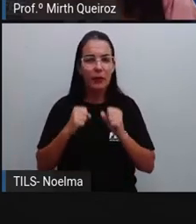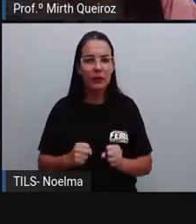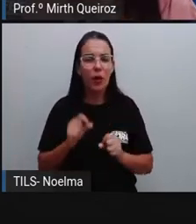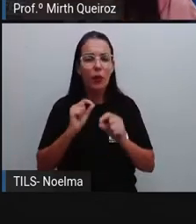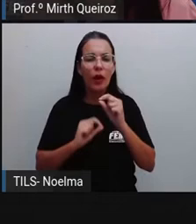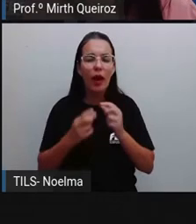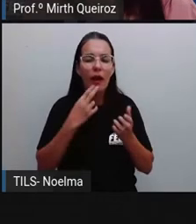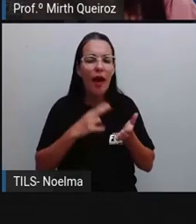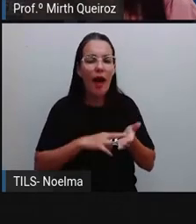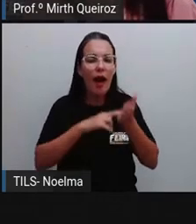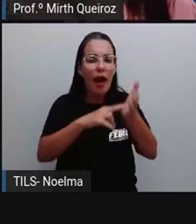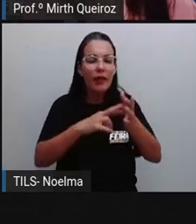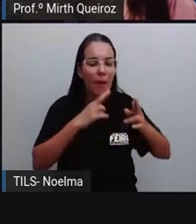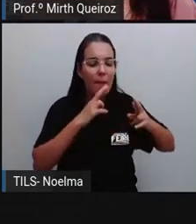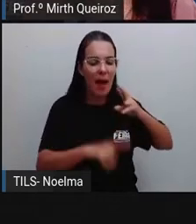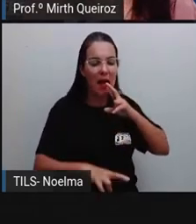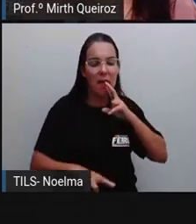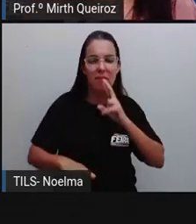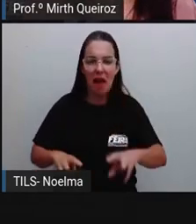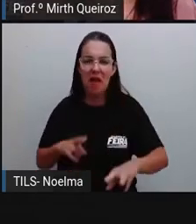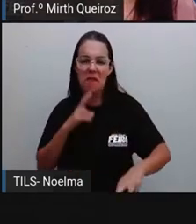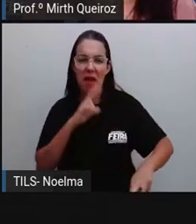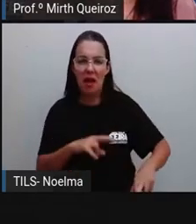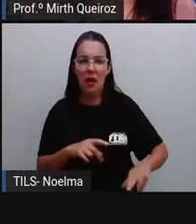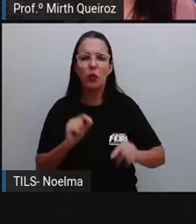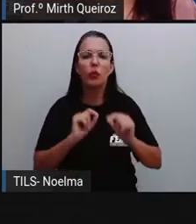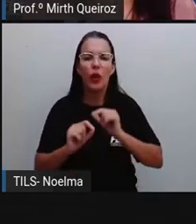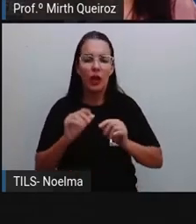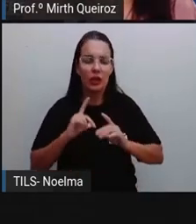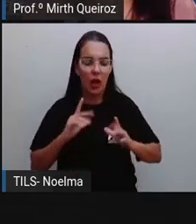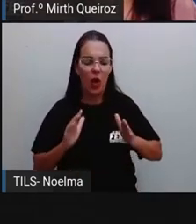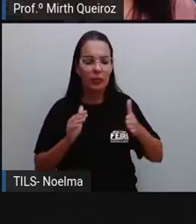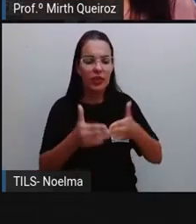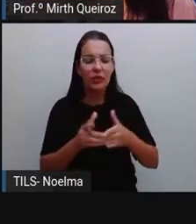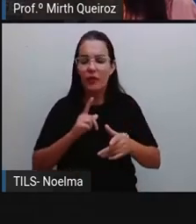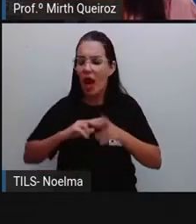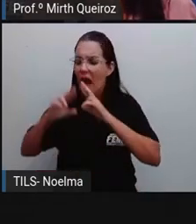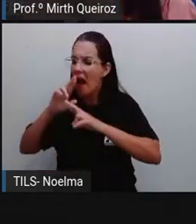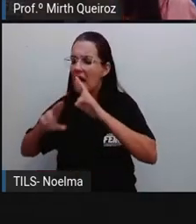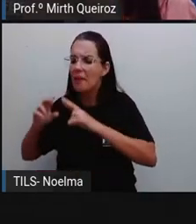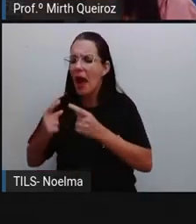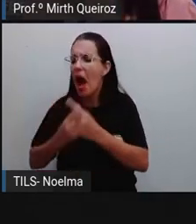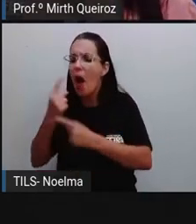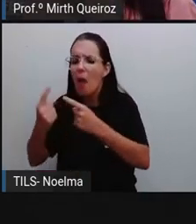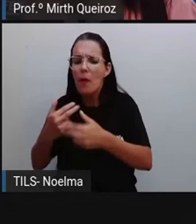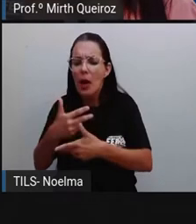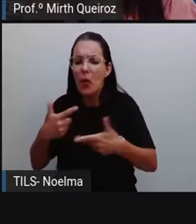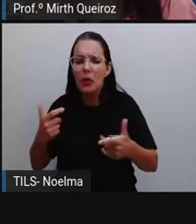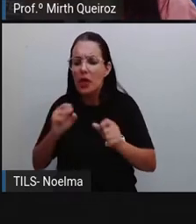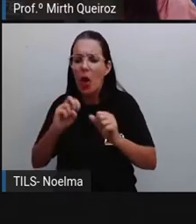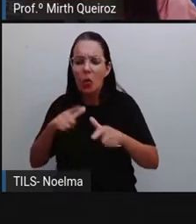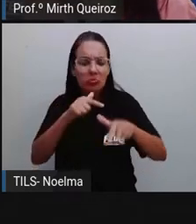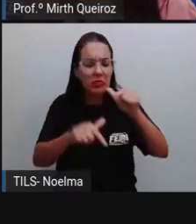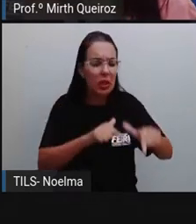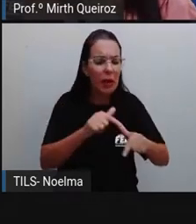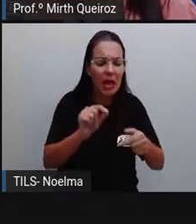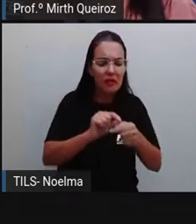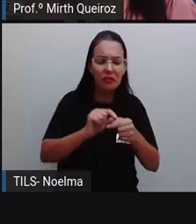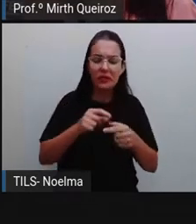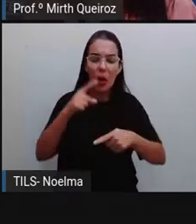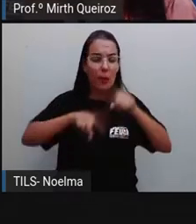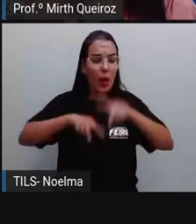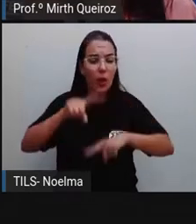reclamações, que objetiva a reclamação sobre algo, ou um serviço, ou um produto,